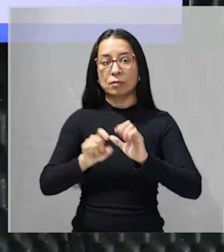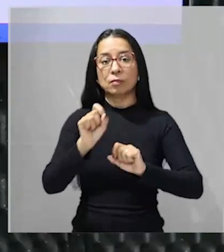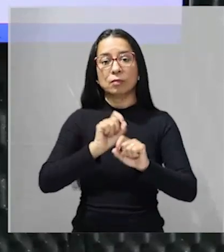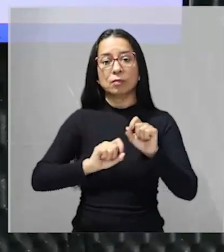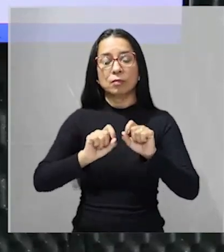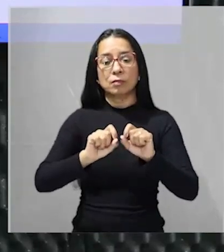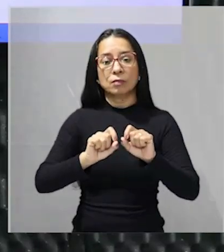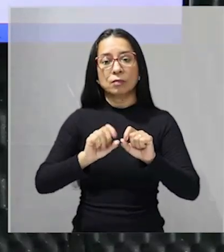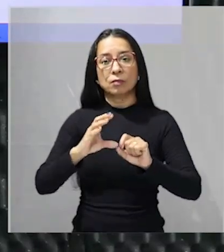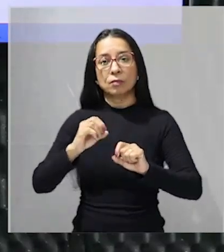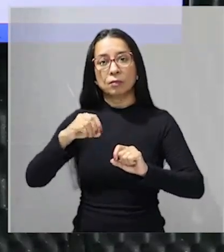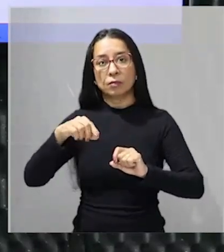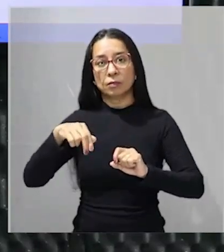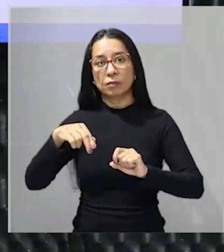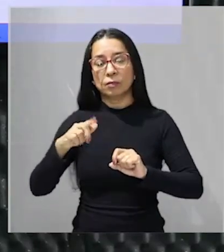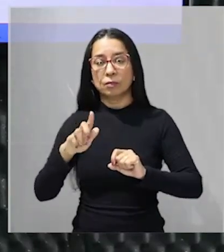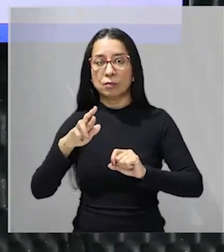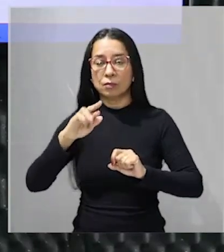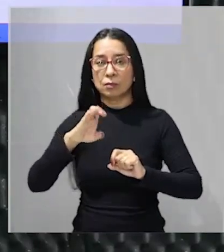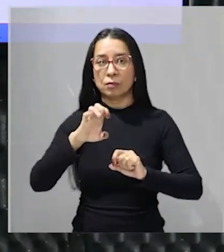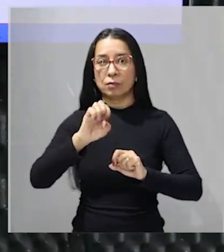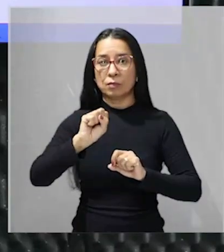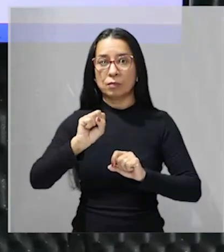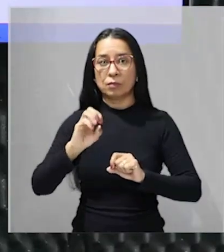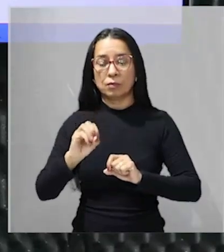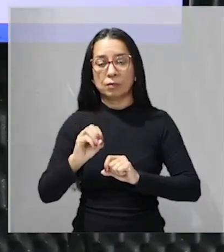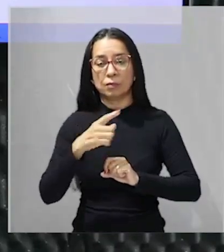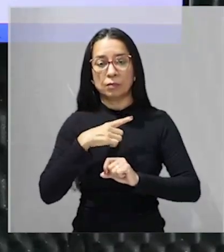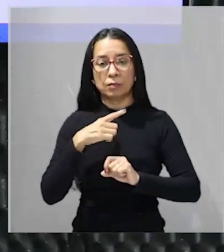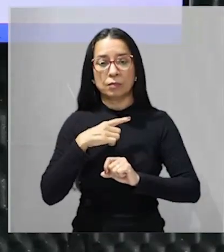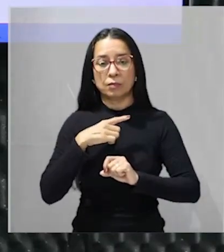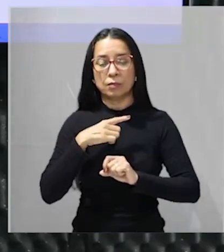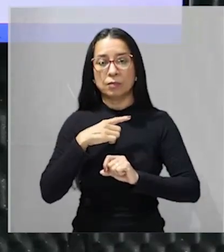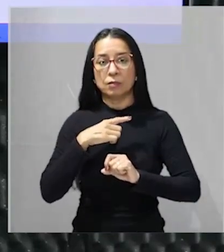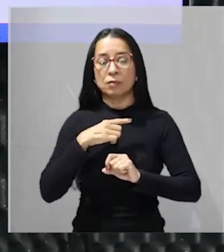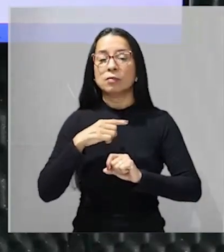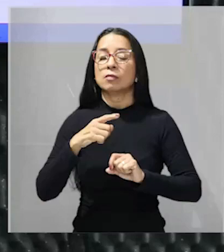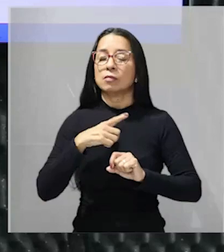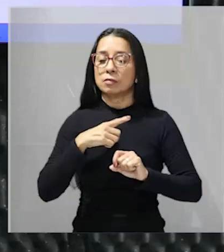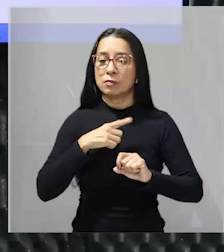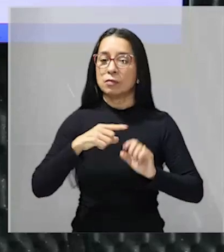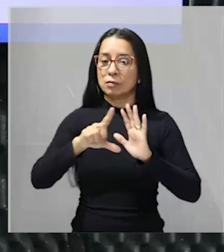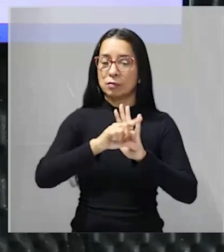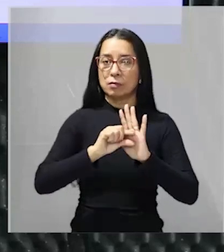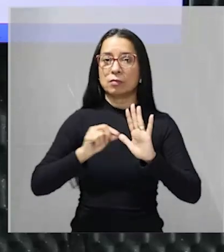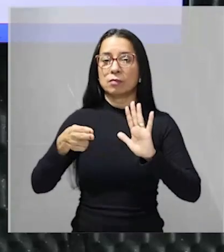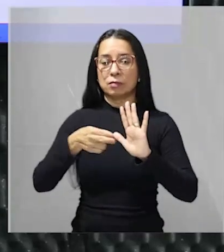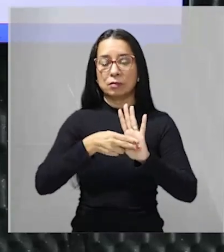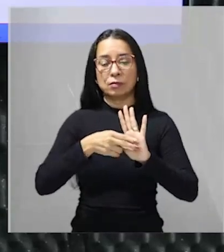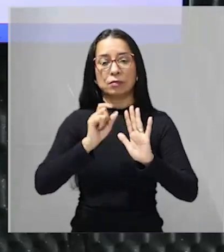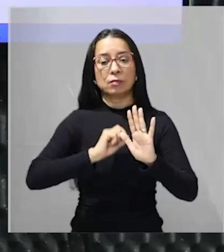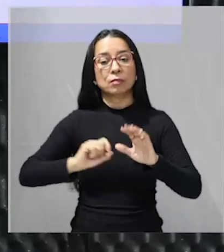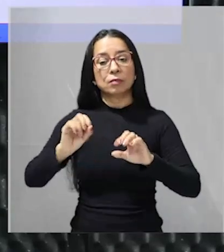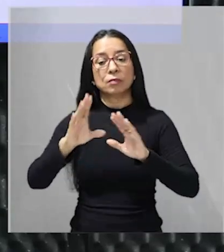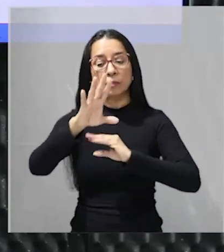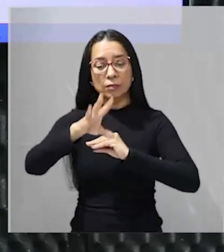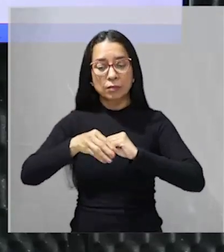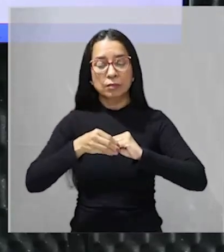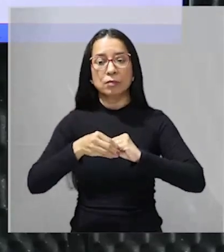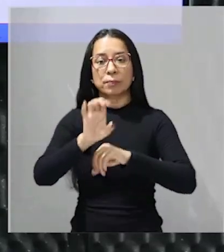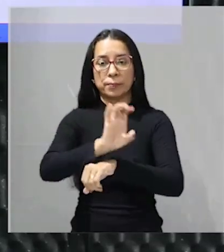-americano ratificou uma emenda que vai ser incorporada à constituição onde os Estados Unidos proíbe